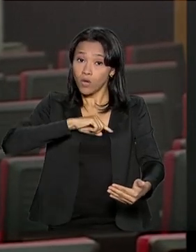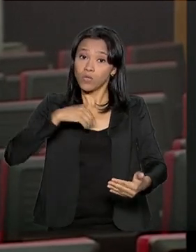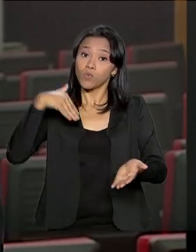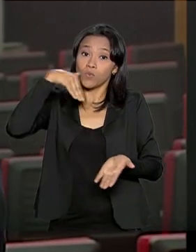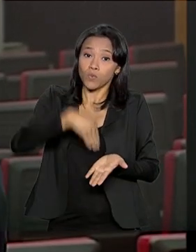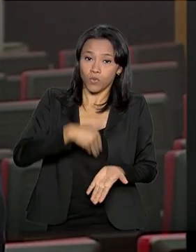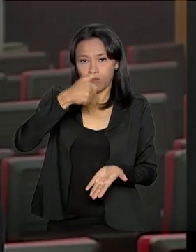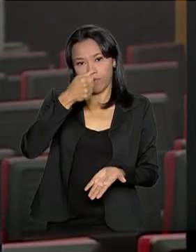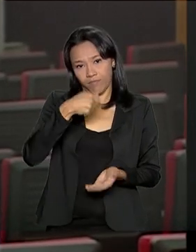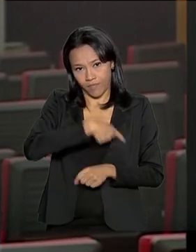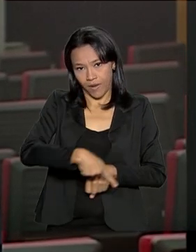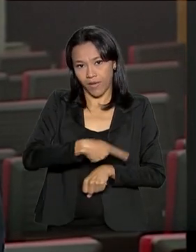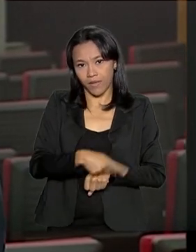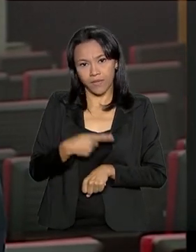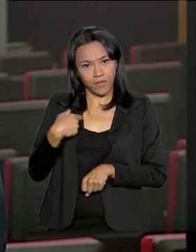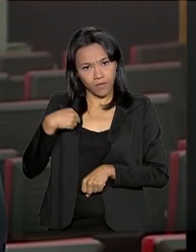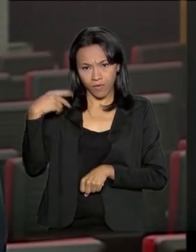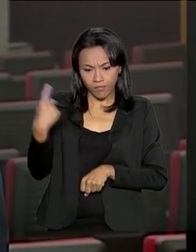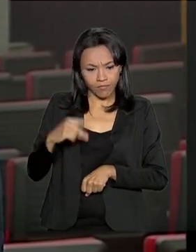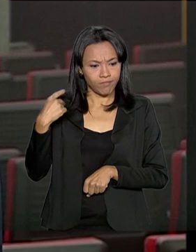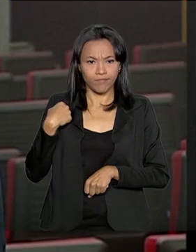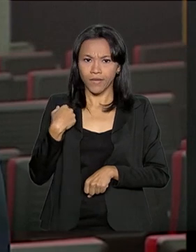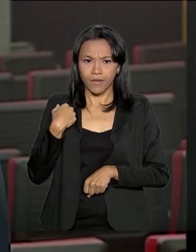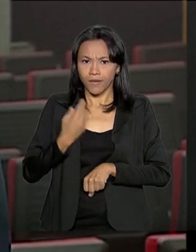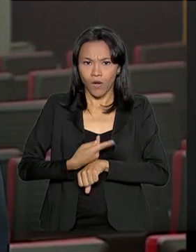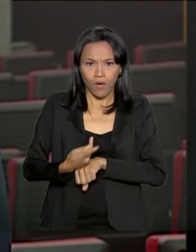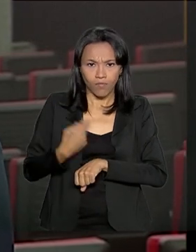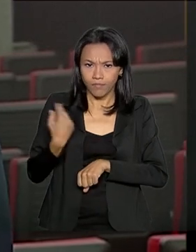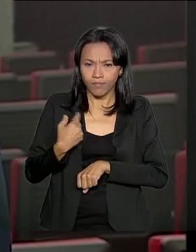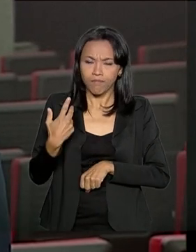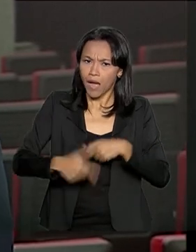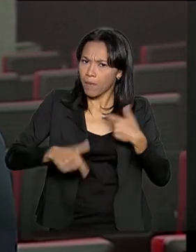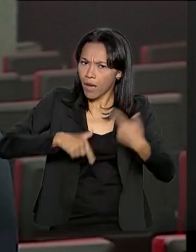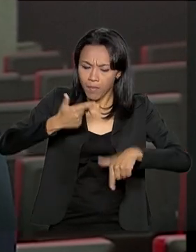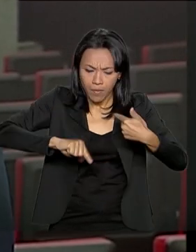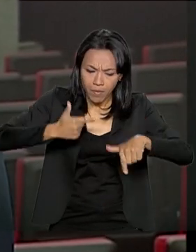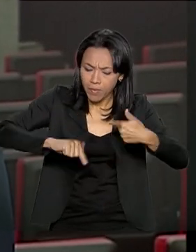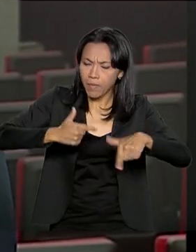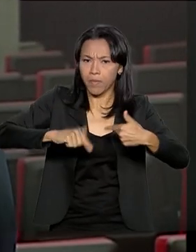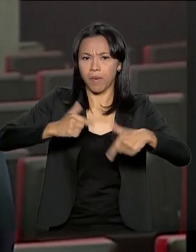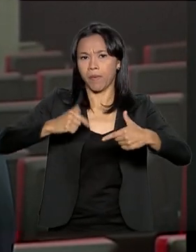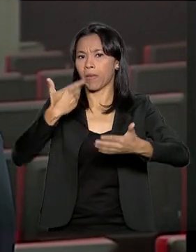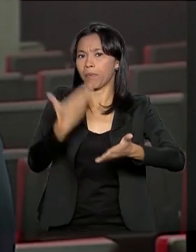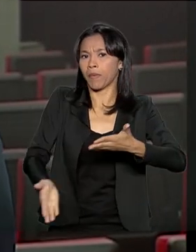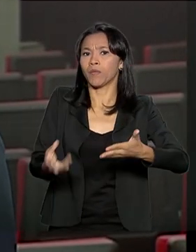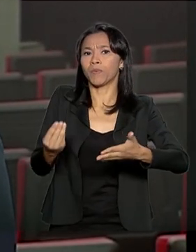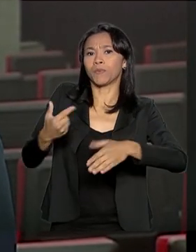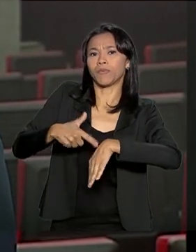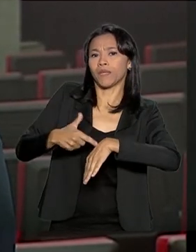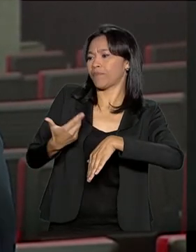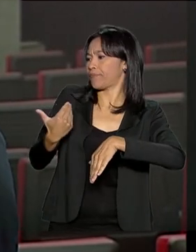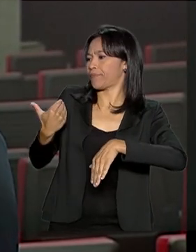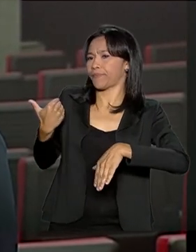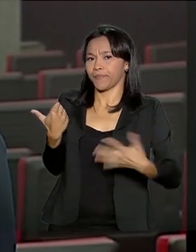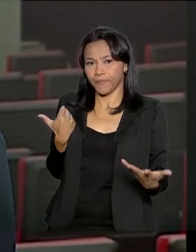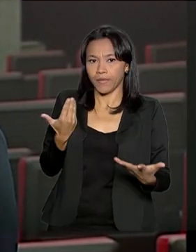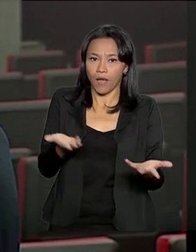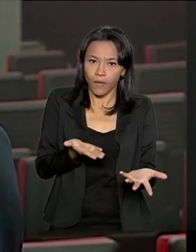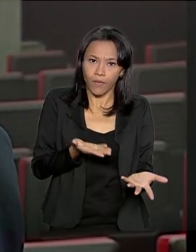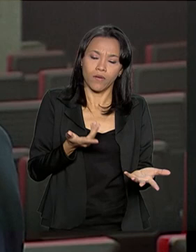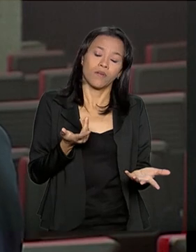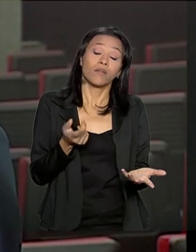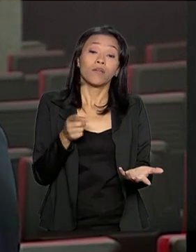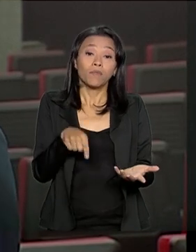a entrar, é importante recuperar o tempo perdido e a cada dia oferecer novas facilidades ao cidadão. Como essa ferramenta que roda